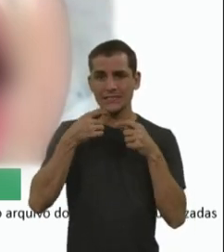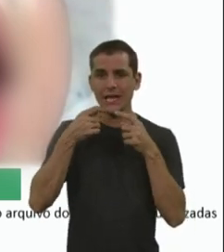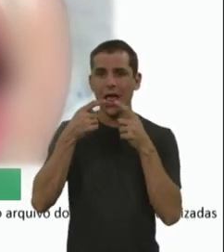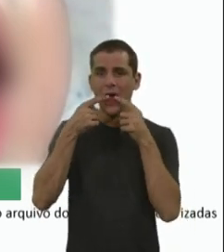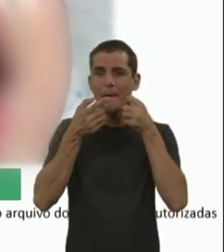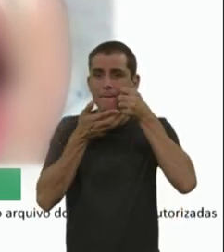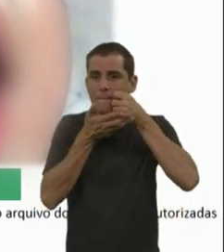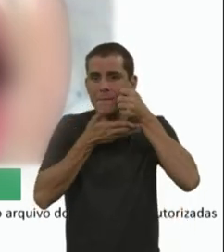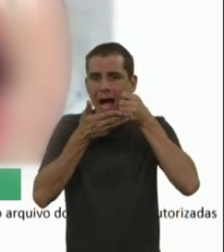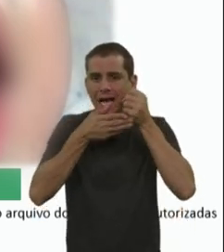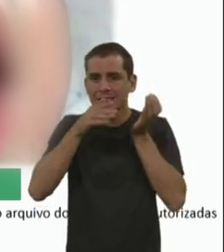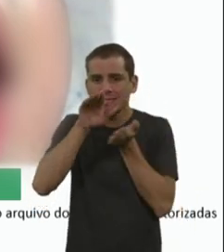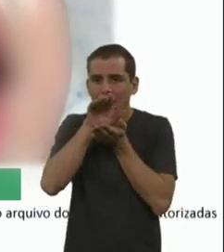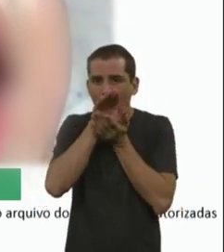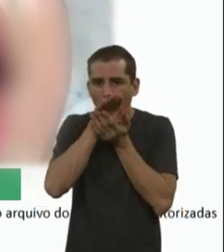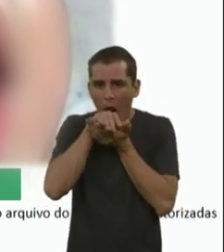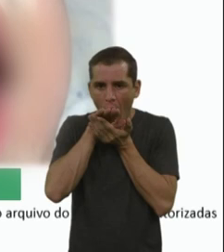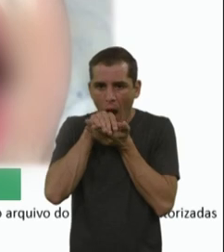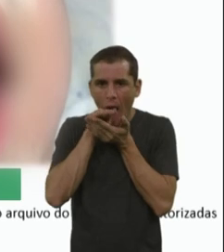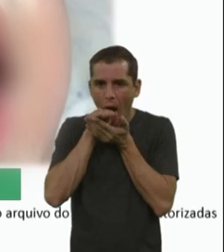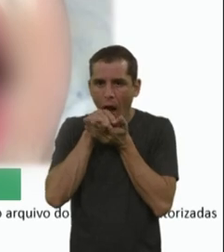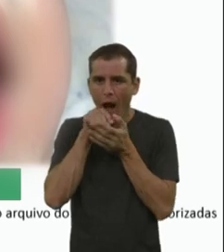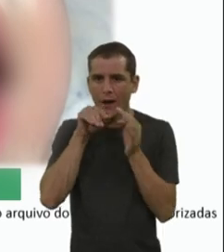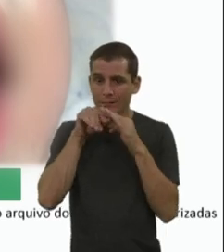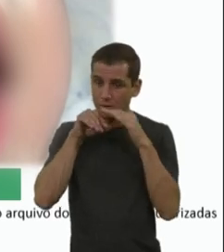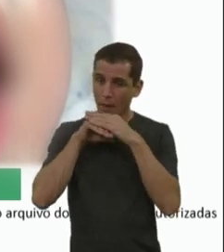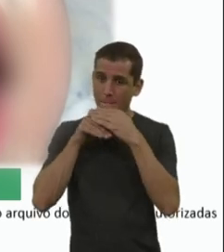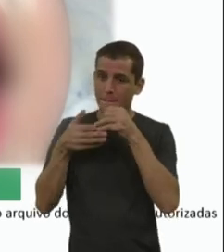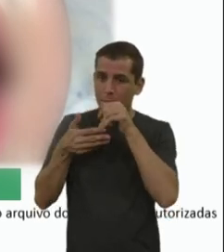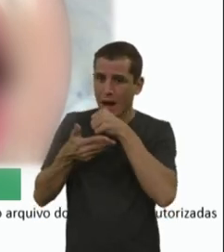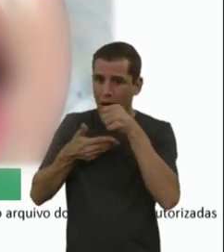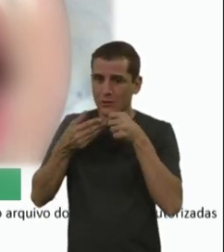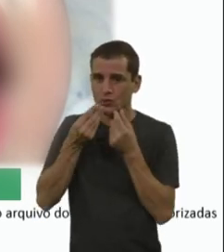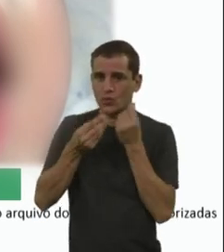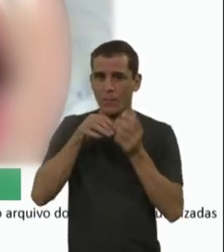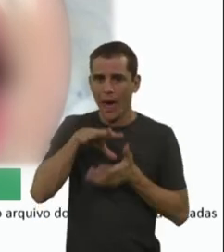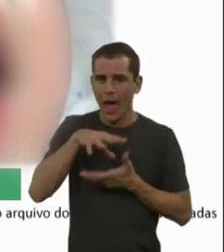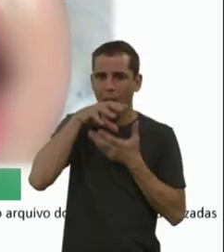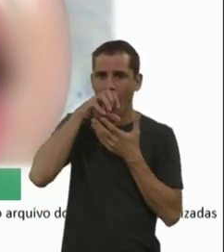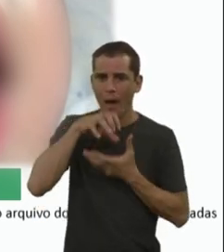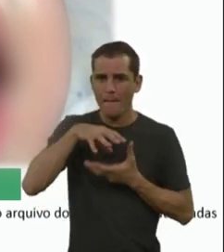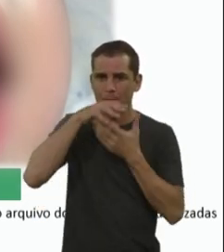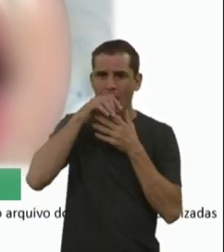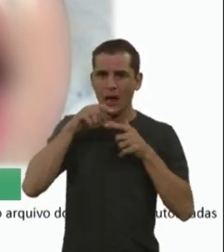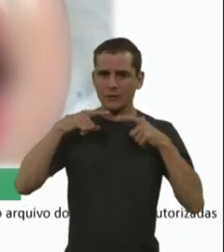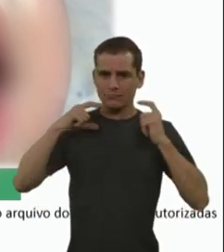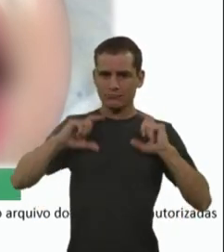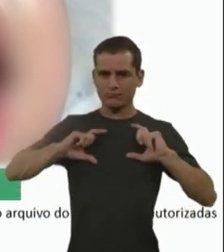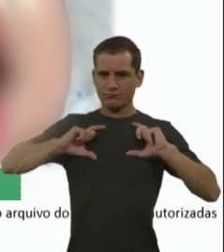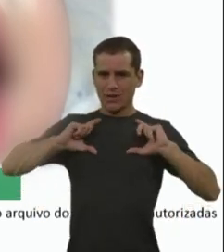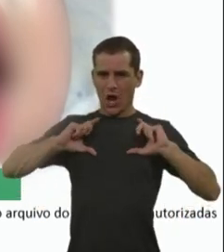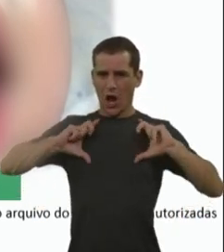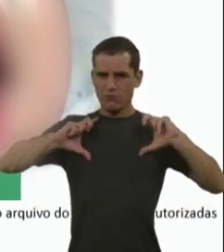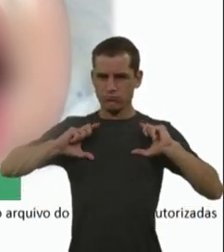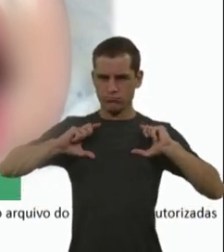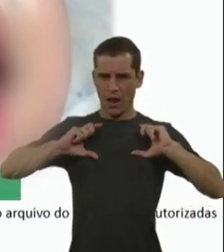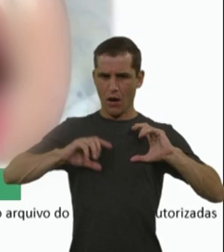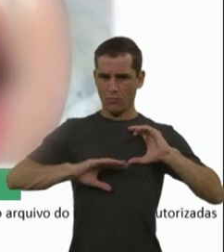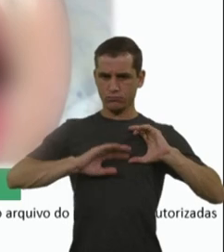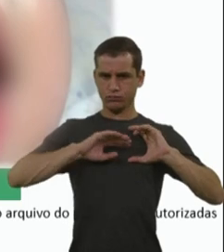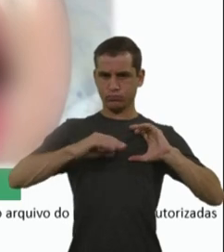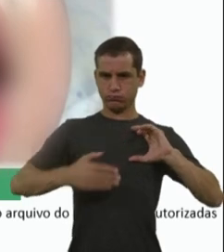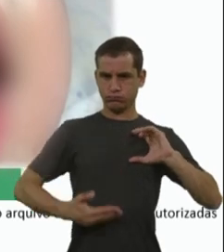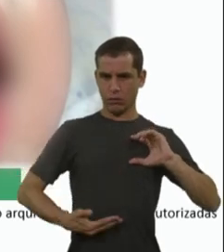diante de um bebê que é hipotônico, que eu vejo uma respiração paradoxal, um tórax em cima, uma movimentação menor nos membros